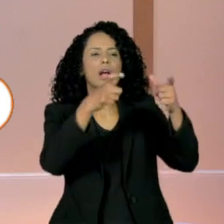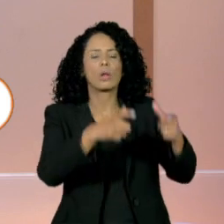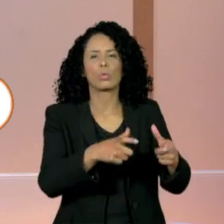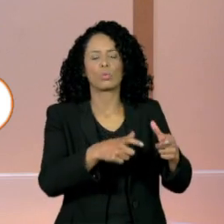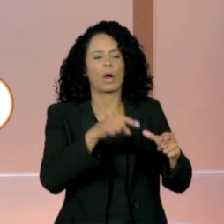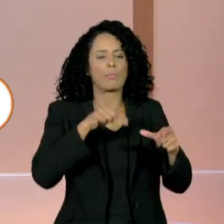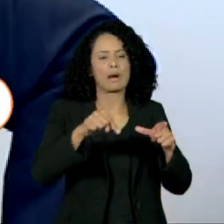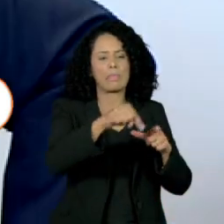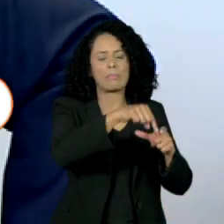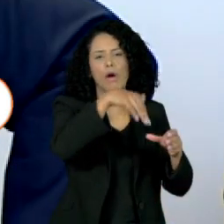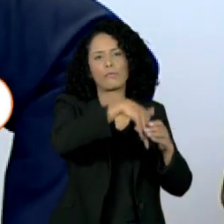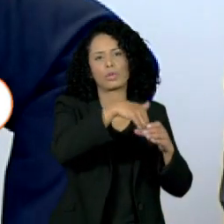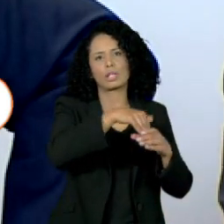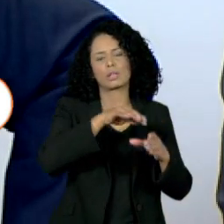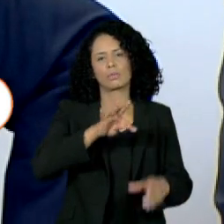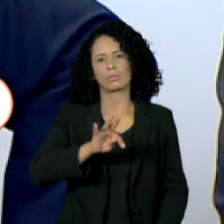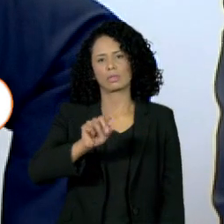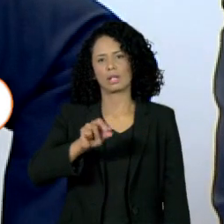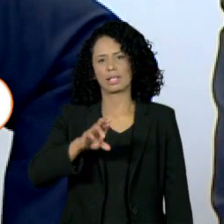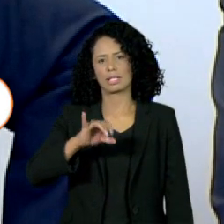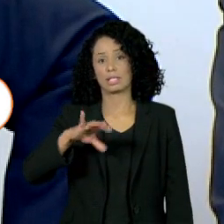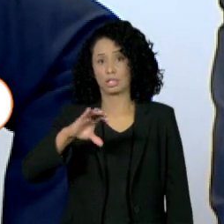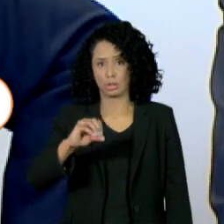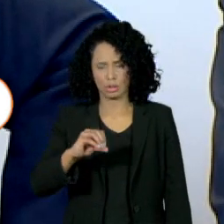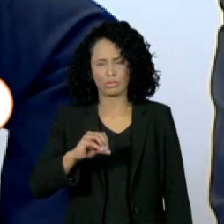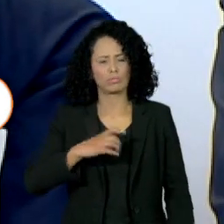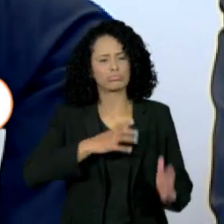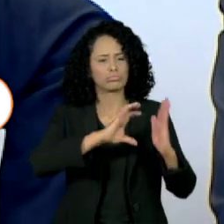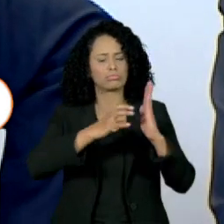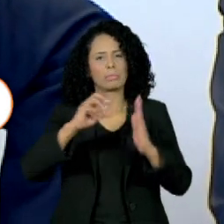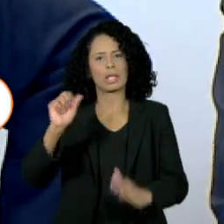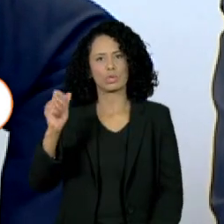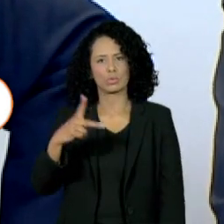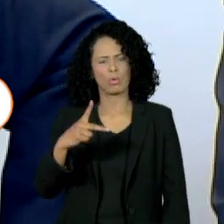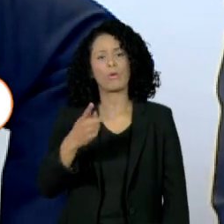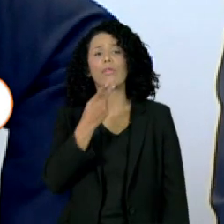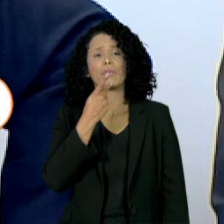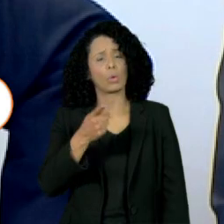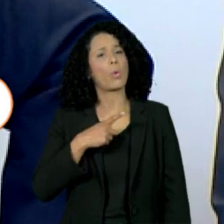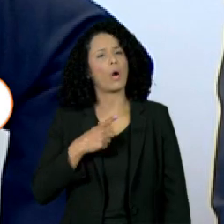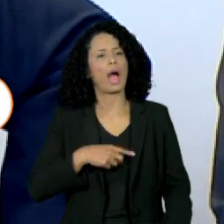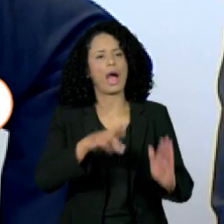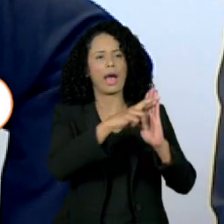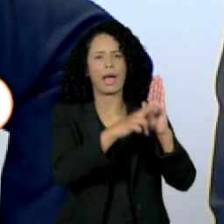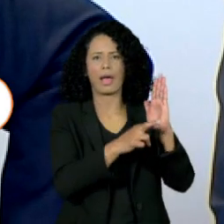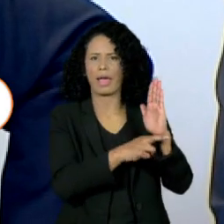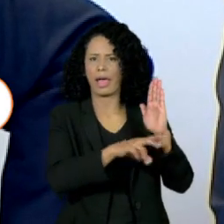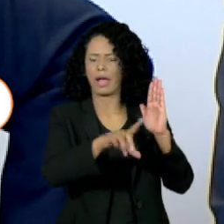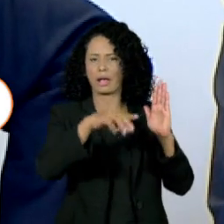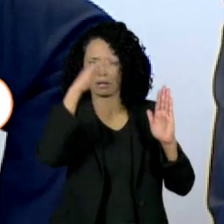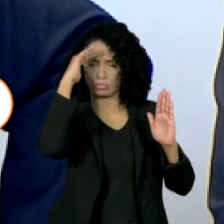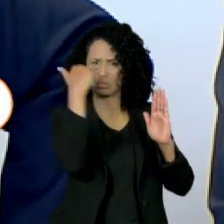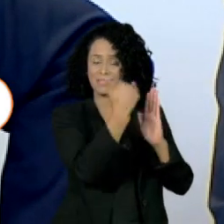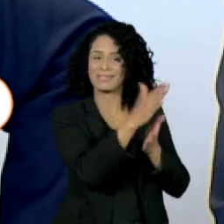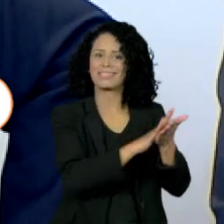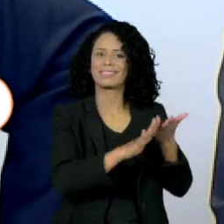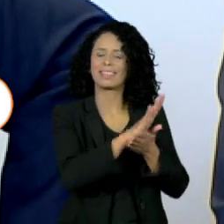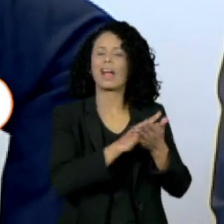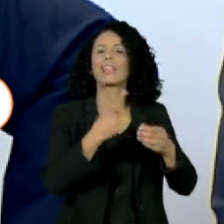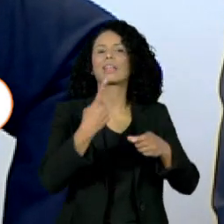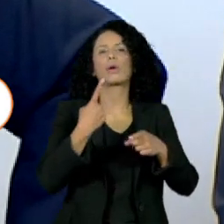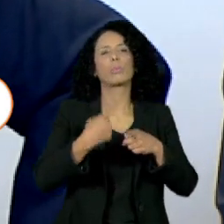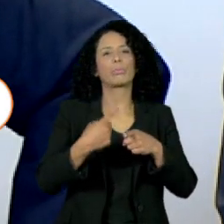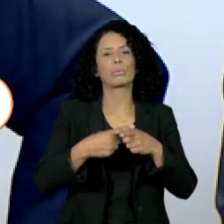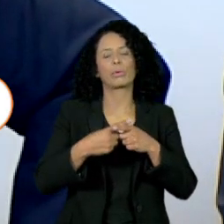Tarcísio de Freitas. Integrantes do PSOL alegam que Tarcísio descumpriu normas eleitorais por não ter vínculos com São